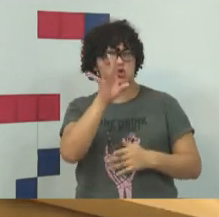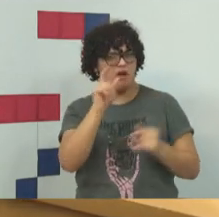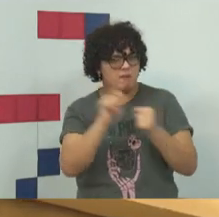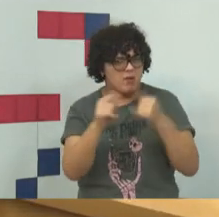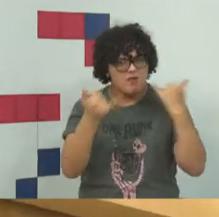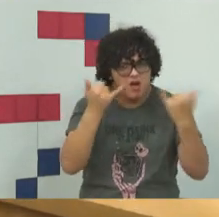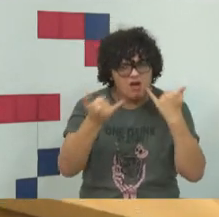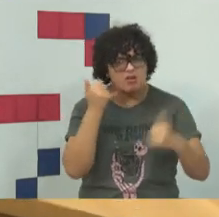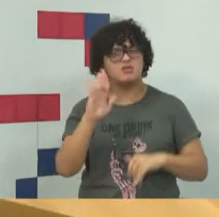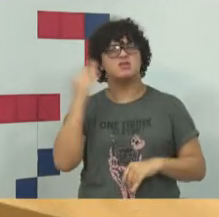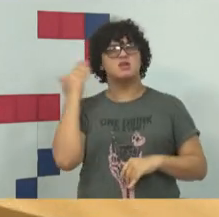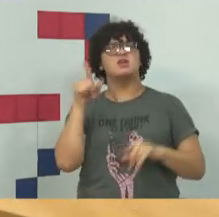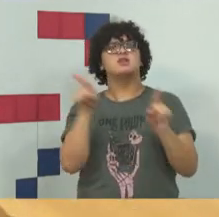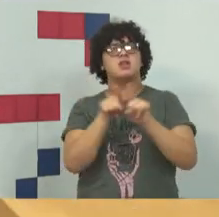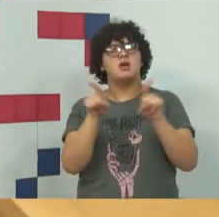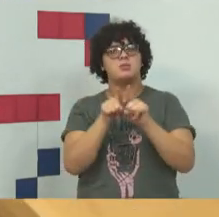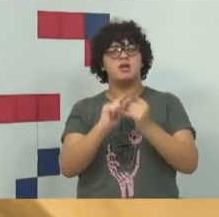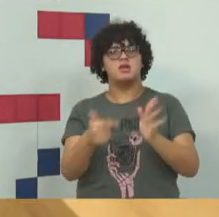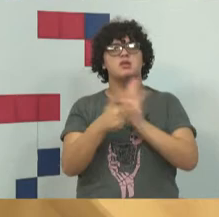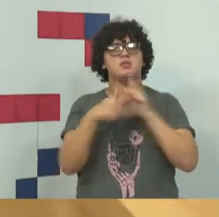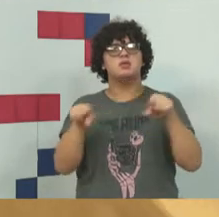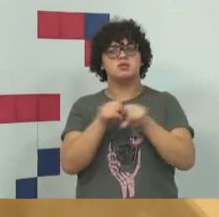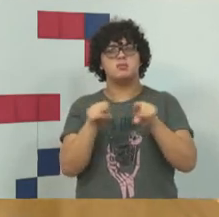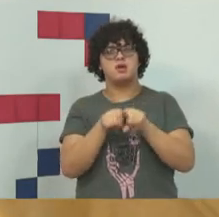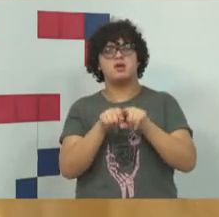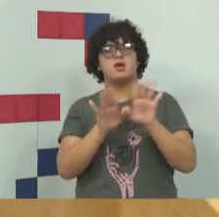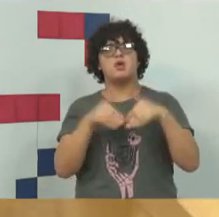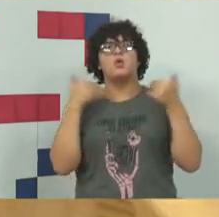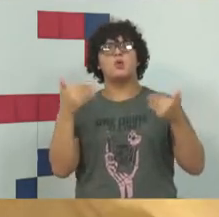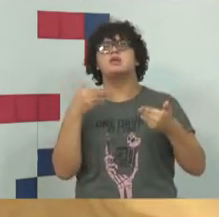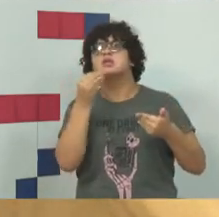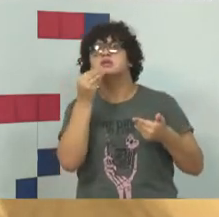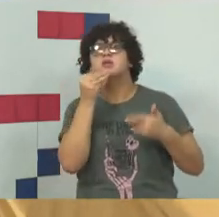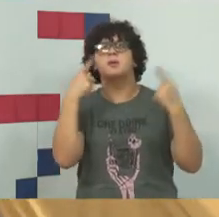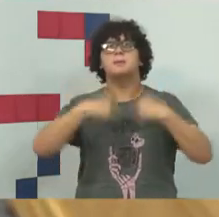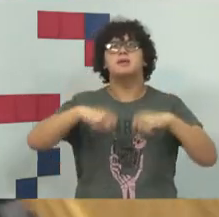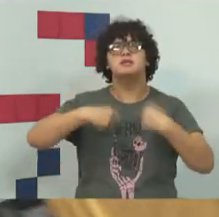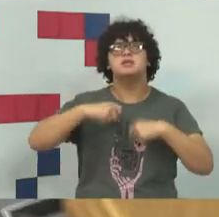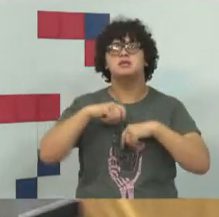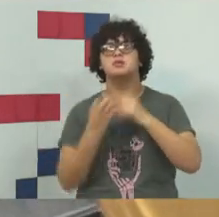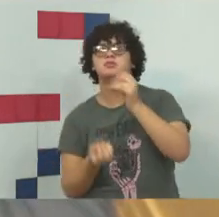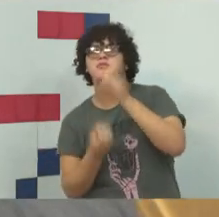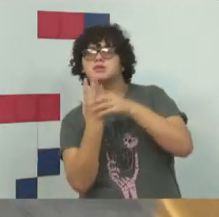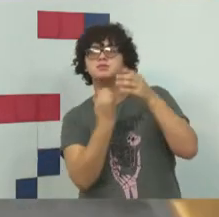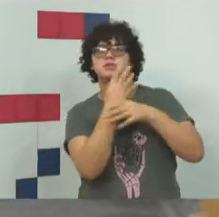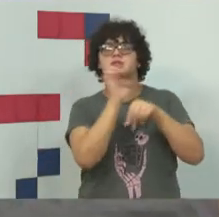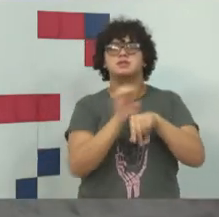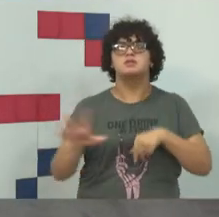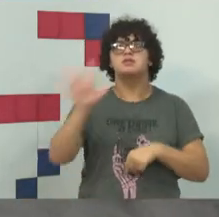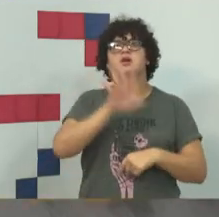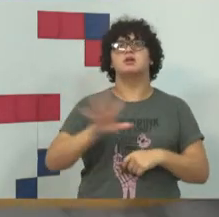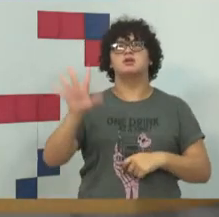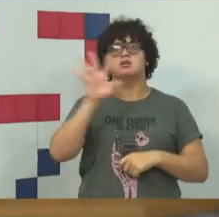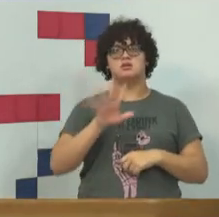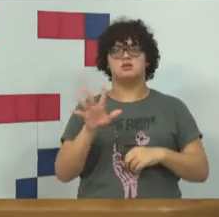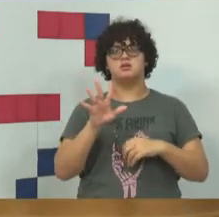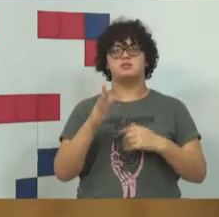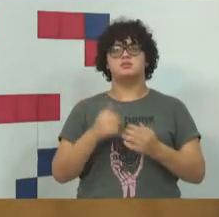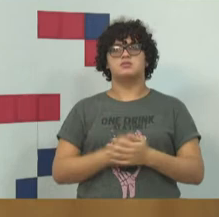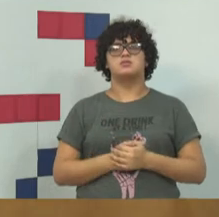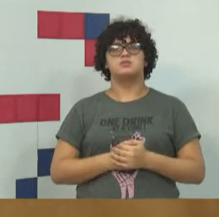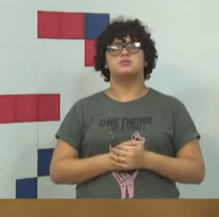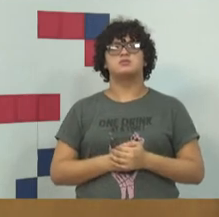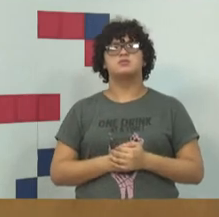news, mas eu vou colocar aqui crimes digitais também. O que a gente precisaria de aparelhar o Estado para combate aos crimes digitais?